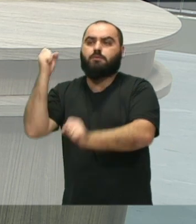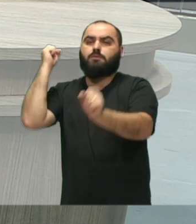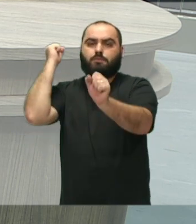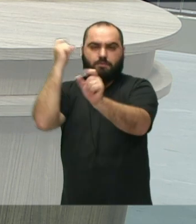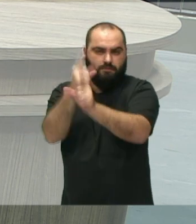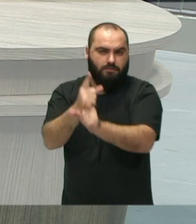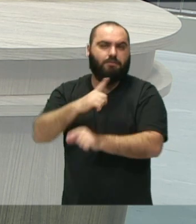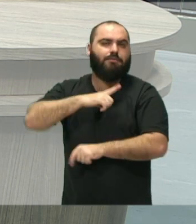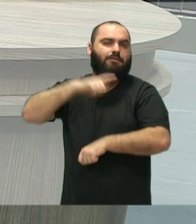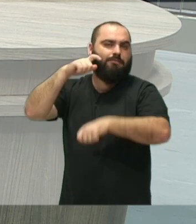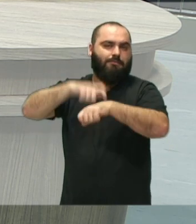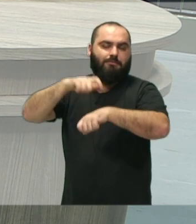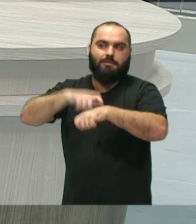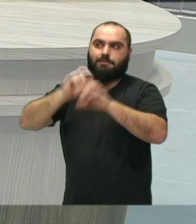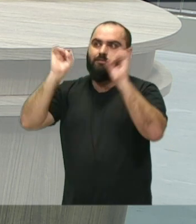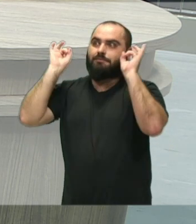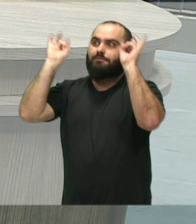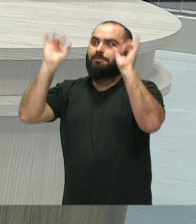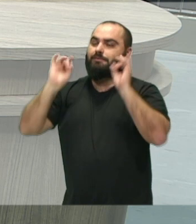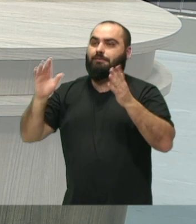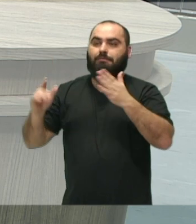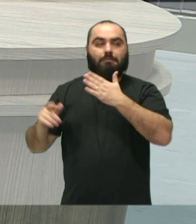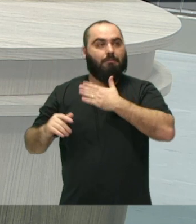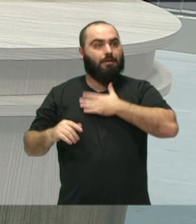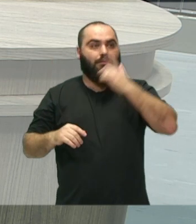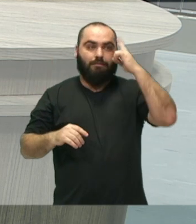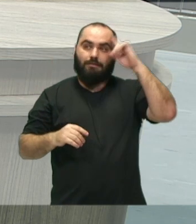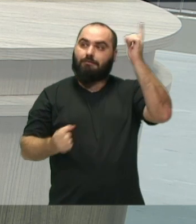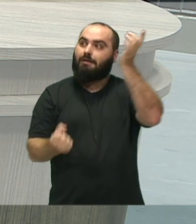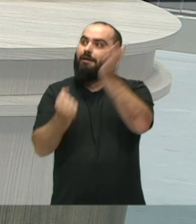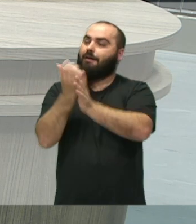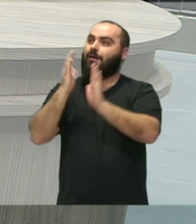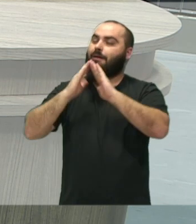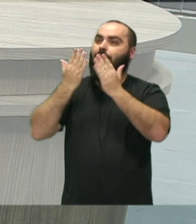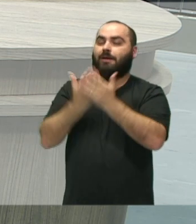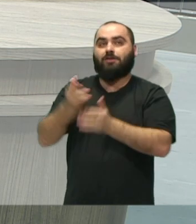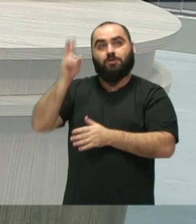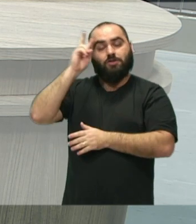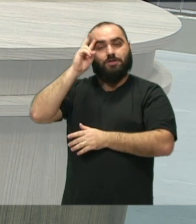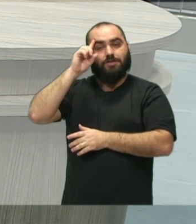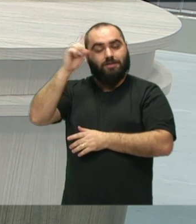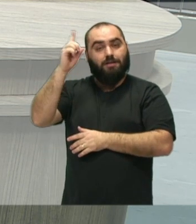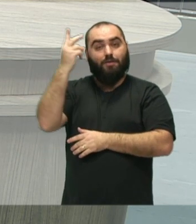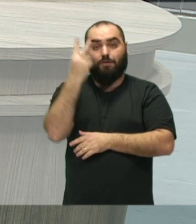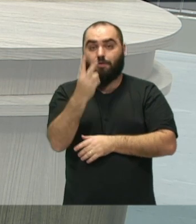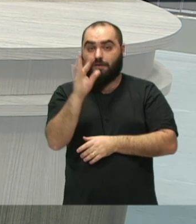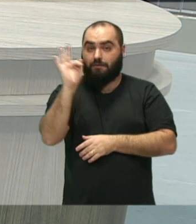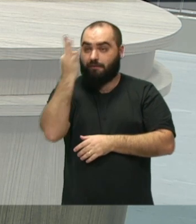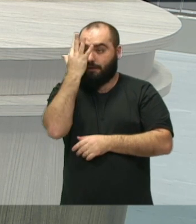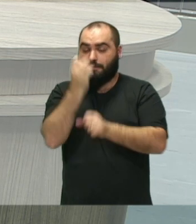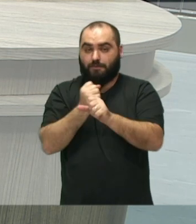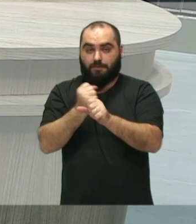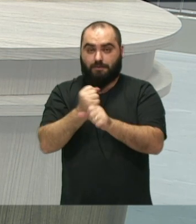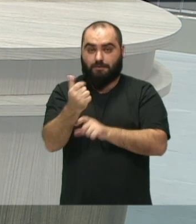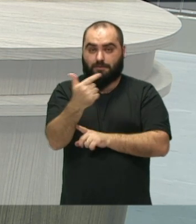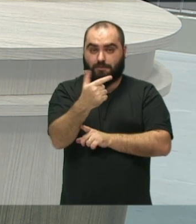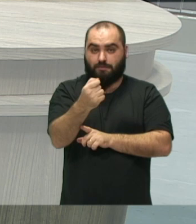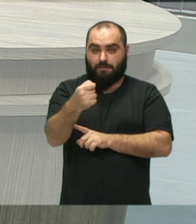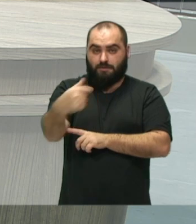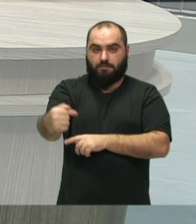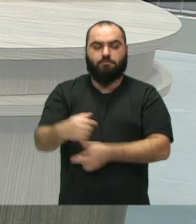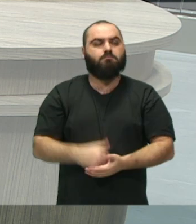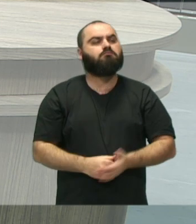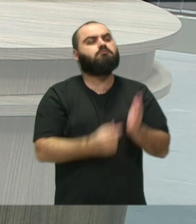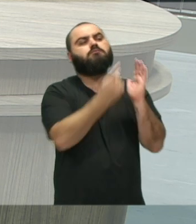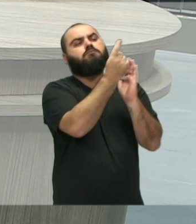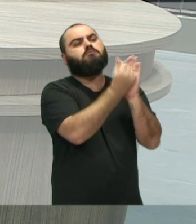houve aquele momento mágico, pô, estamos criando a escola, foi no dia 2 de fevereiro de 2007. Hoje, qual é o orçamento aproximado anual